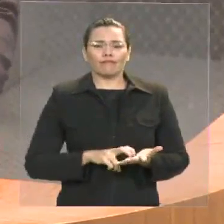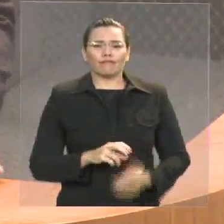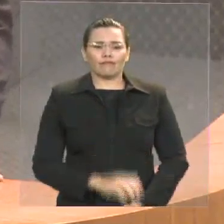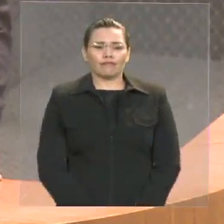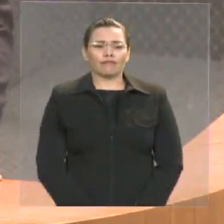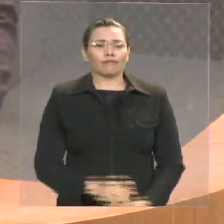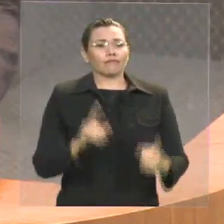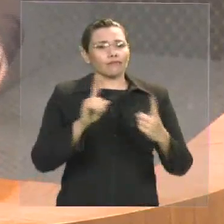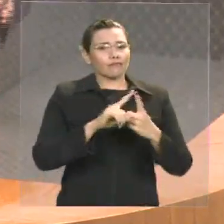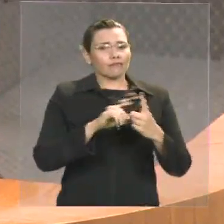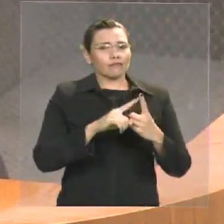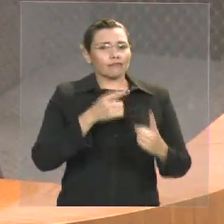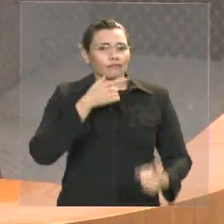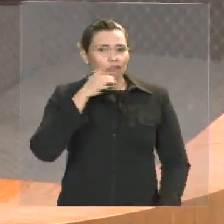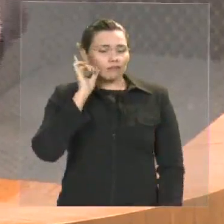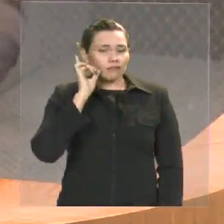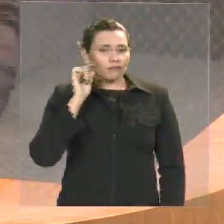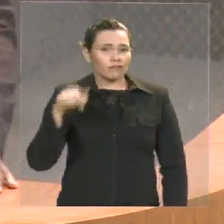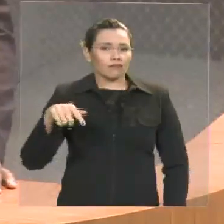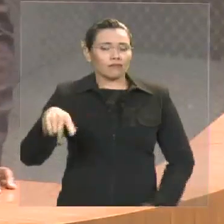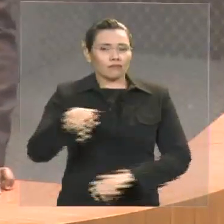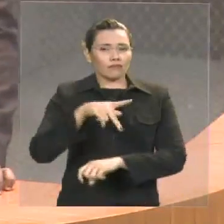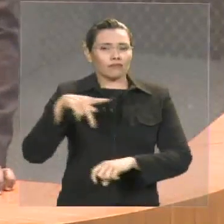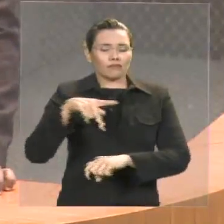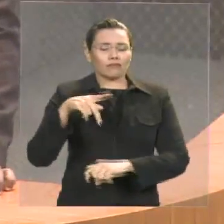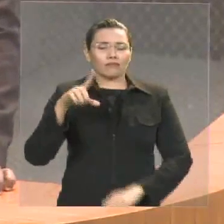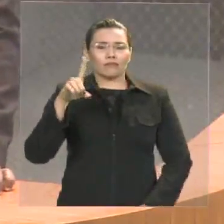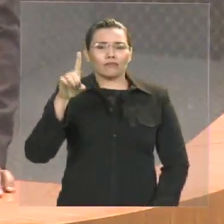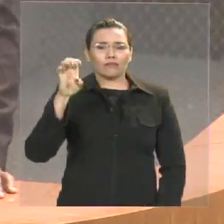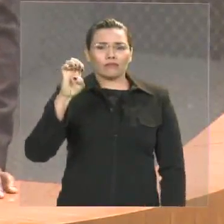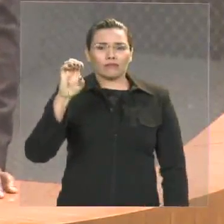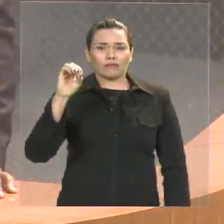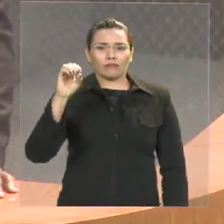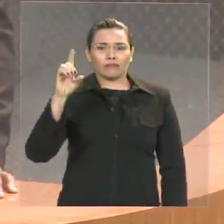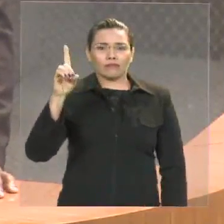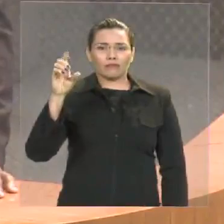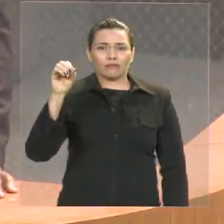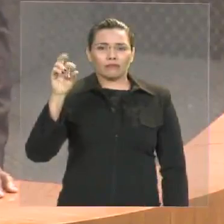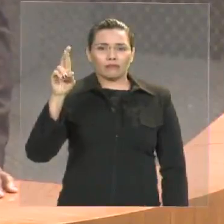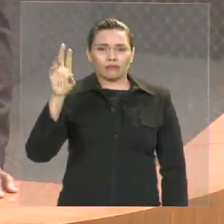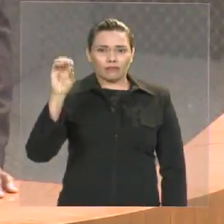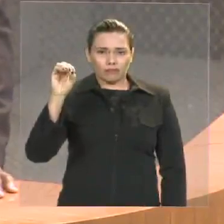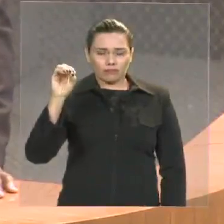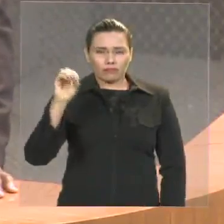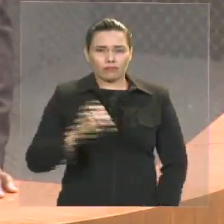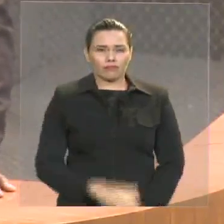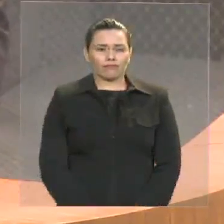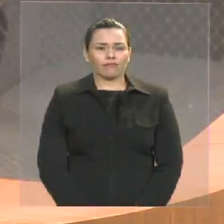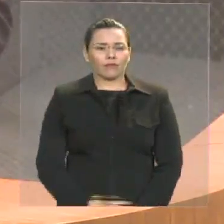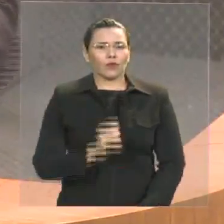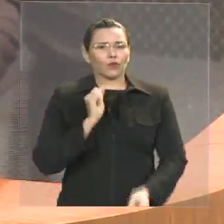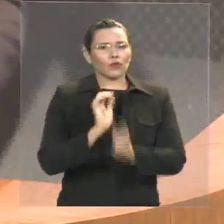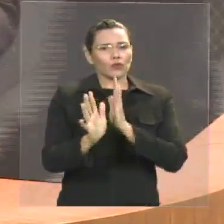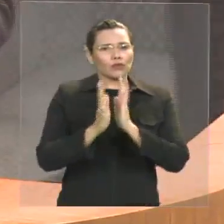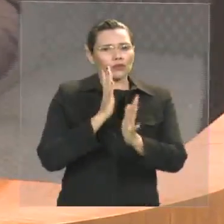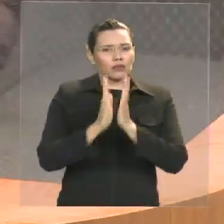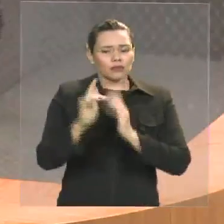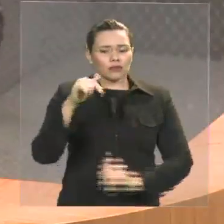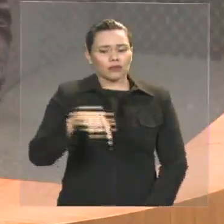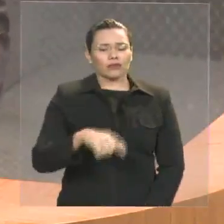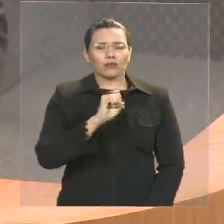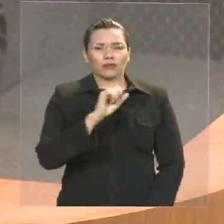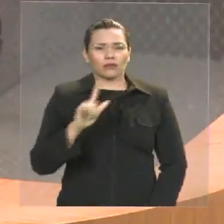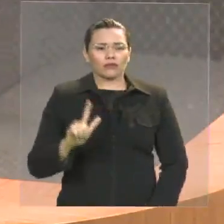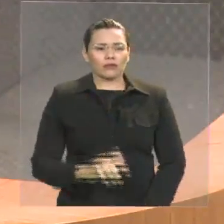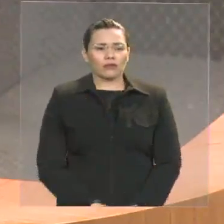ato que se deu ontem na Praça Deodoro, centro de São Luís, que já foi palco de muitas